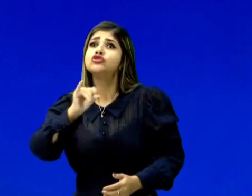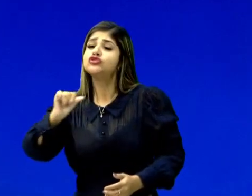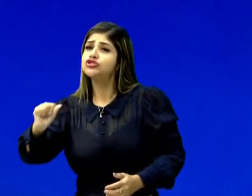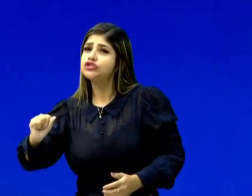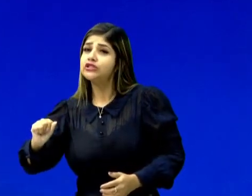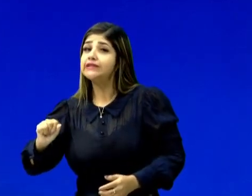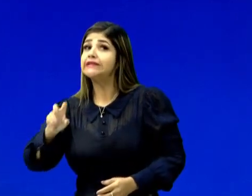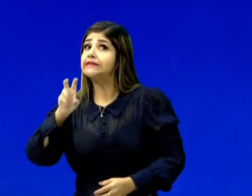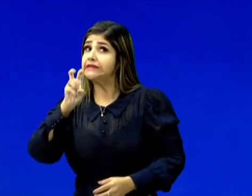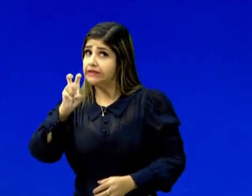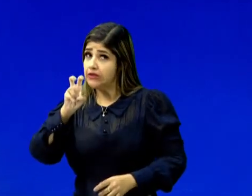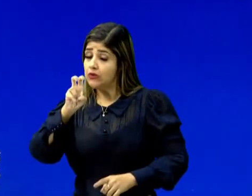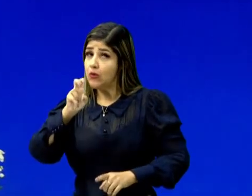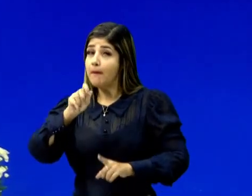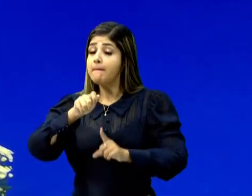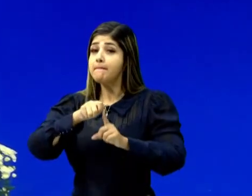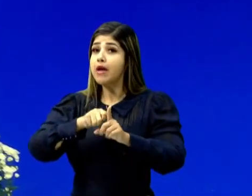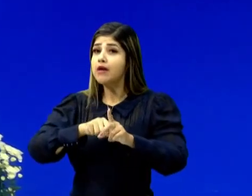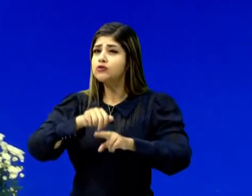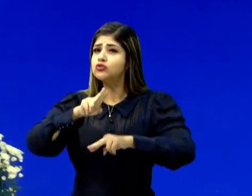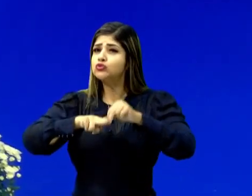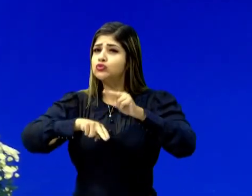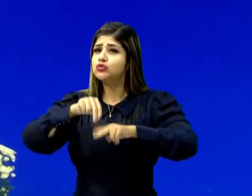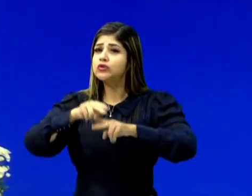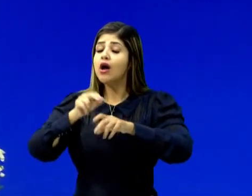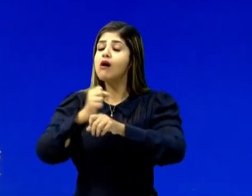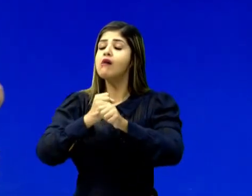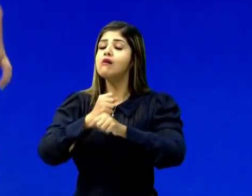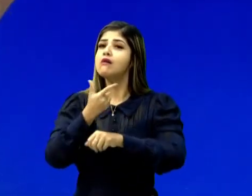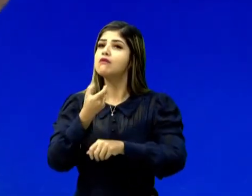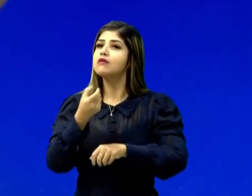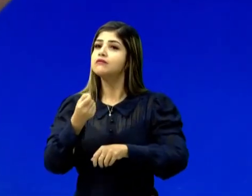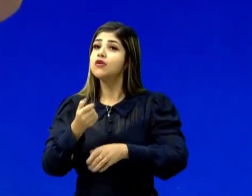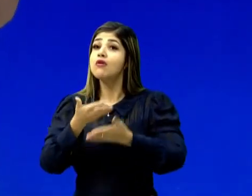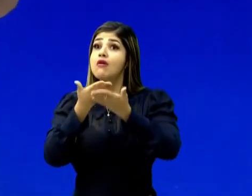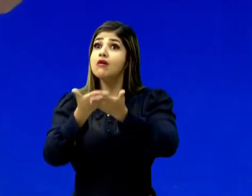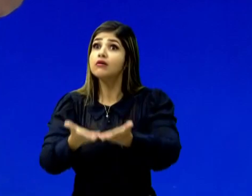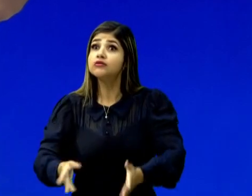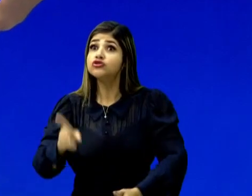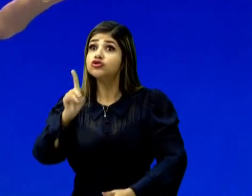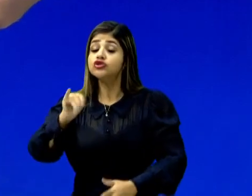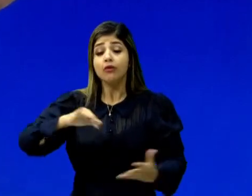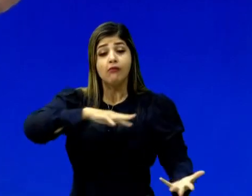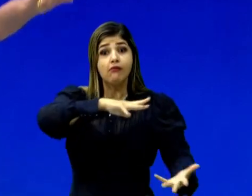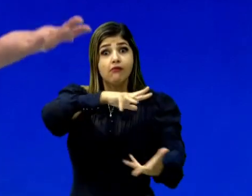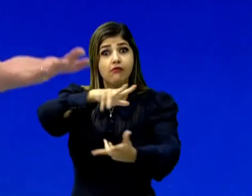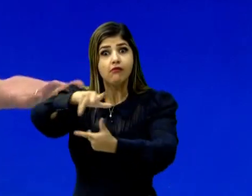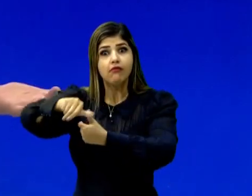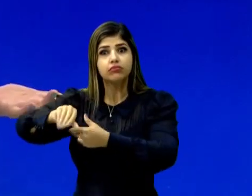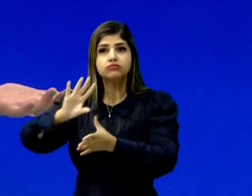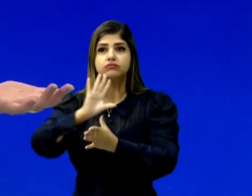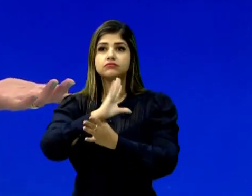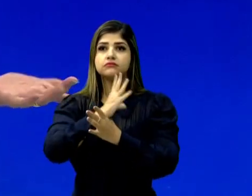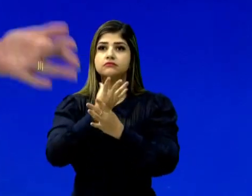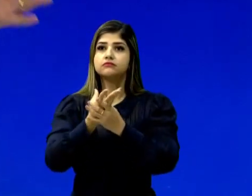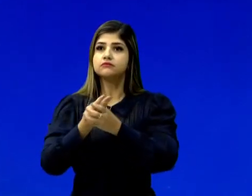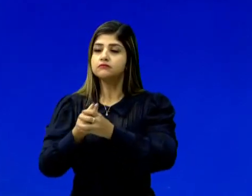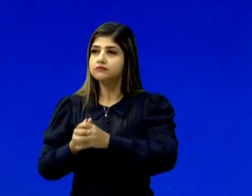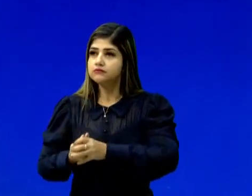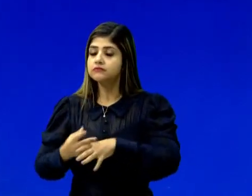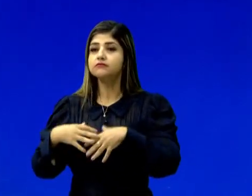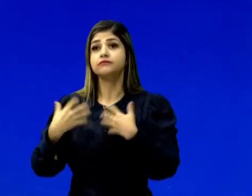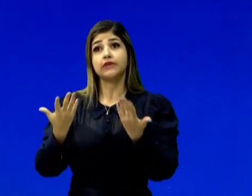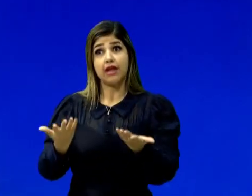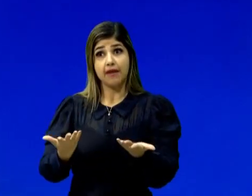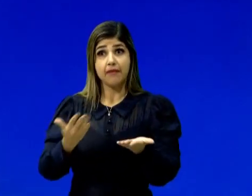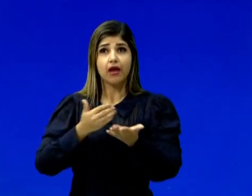5 de junho de 2020. Estamos comemorando o Dia Internacional do Meio Ambiente. E